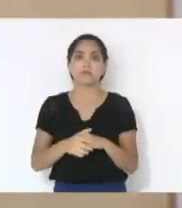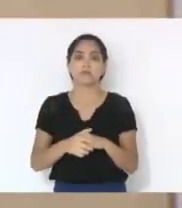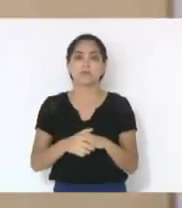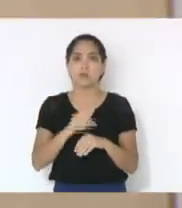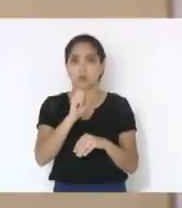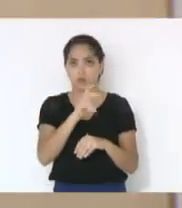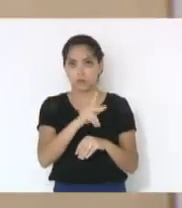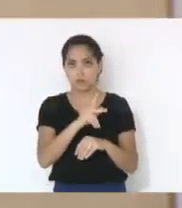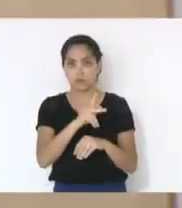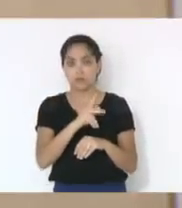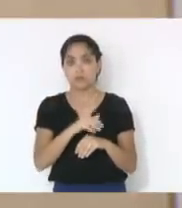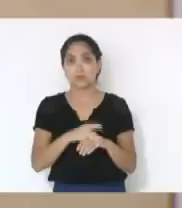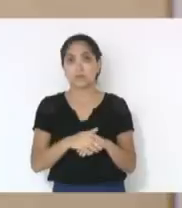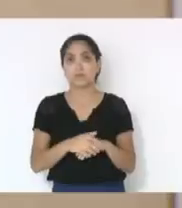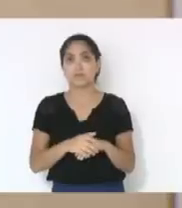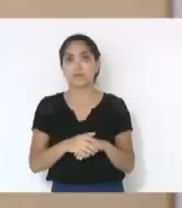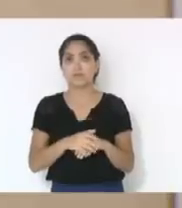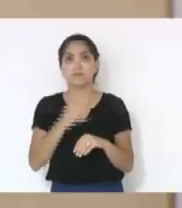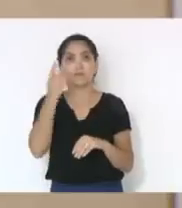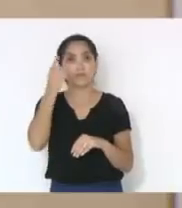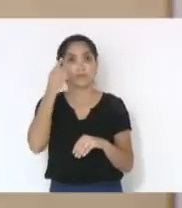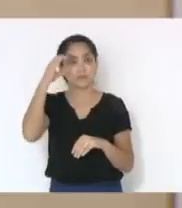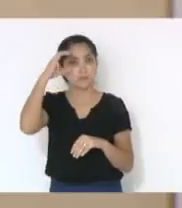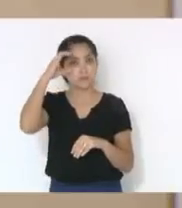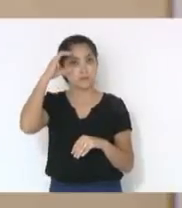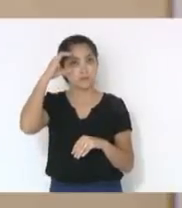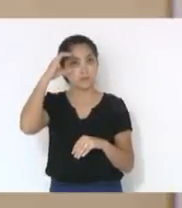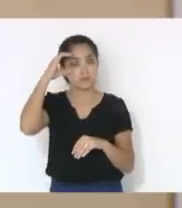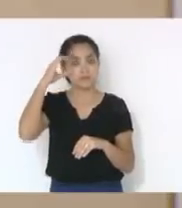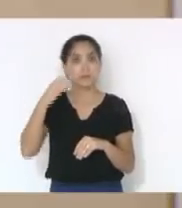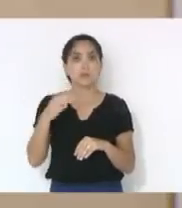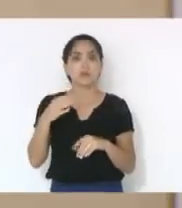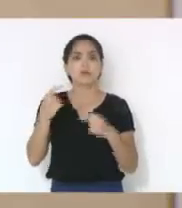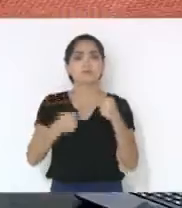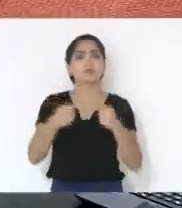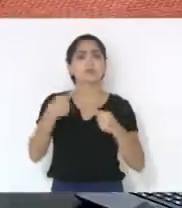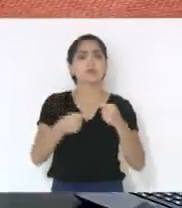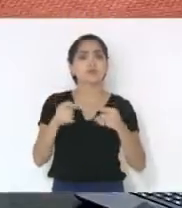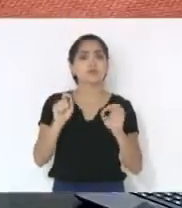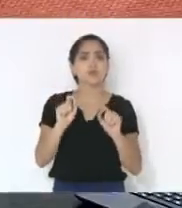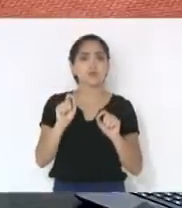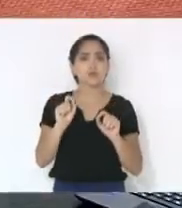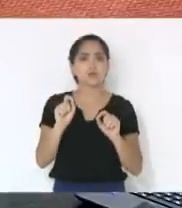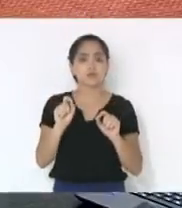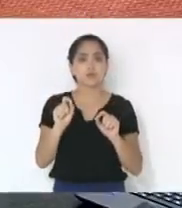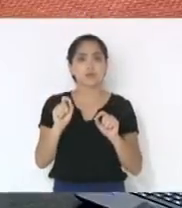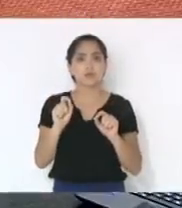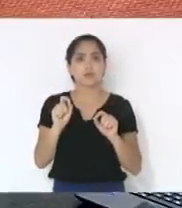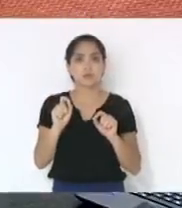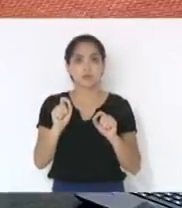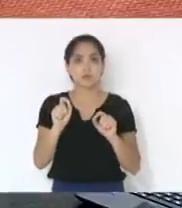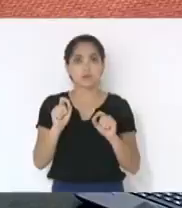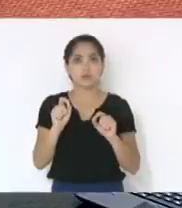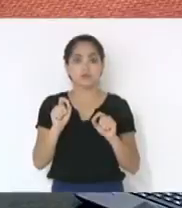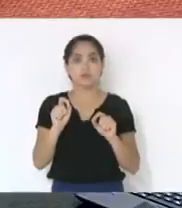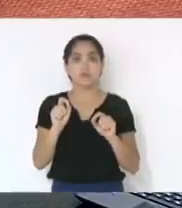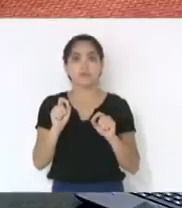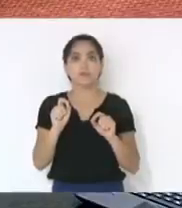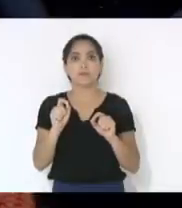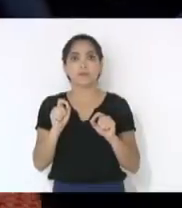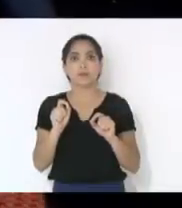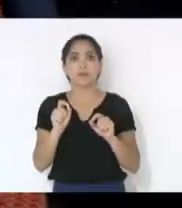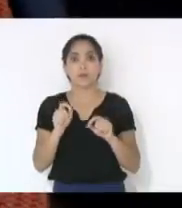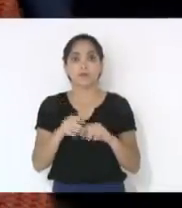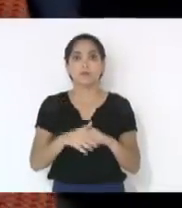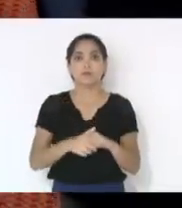quórum, ok? Só a título de Fernando Corujo. O que nós estamos discutindo aqui, salvo o melhor juízo, data